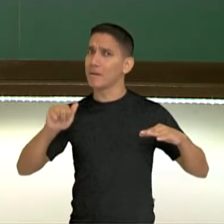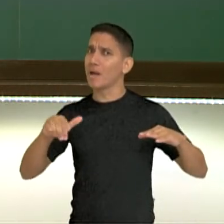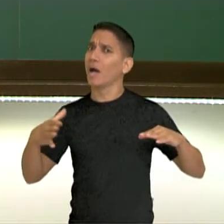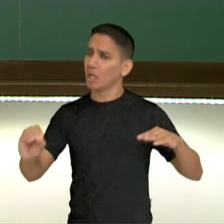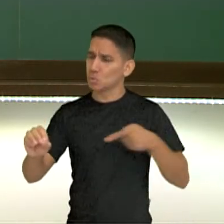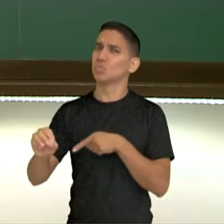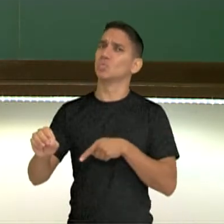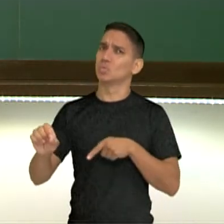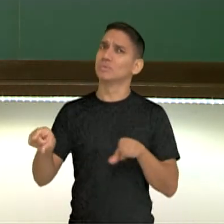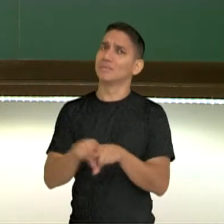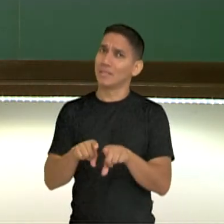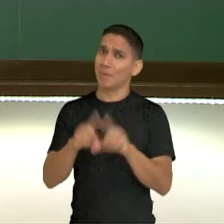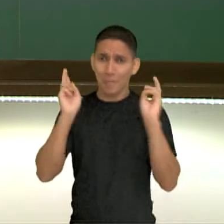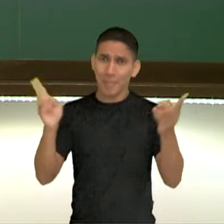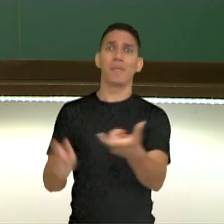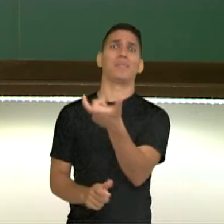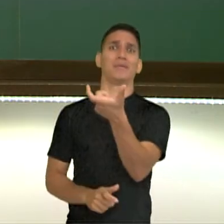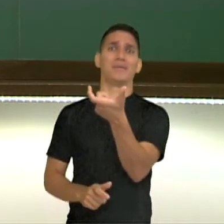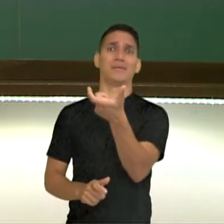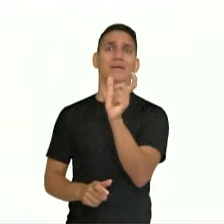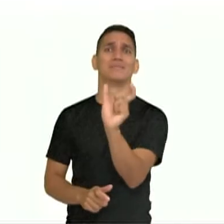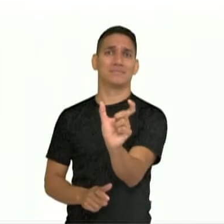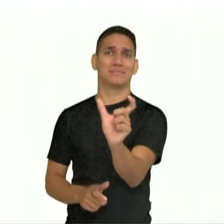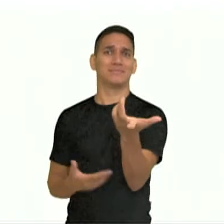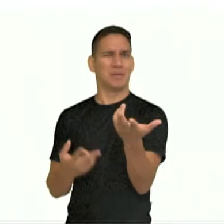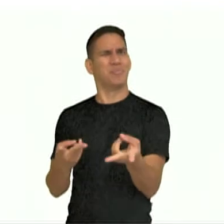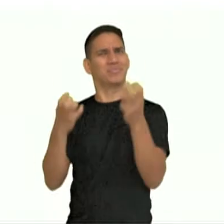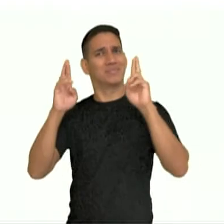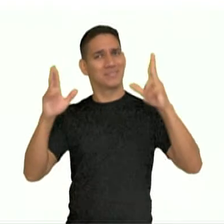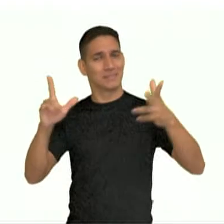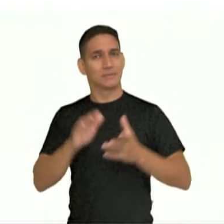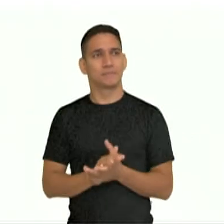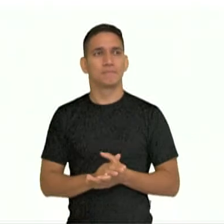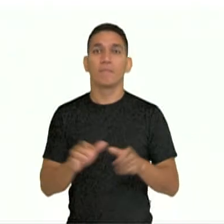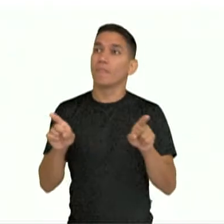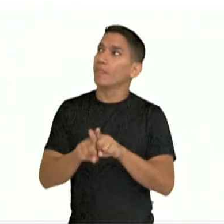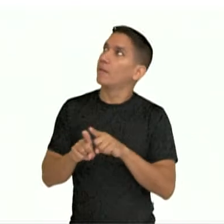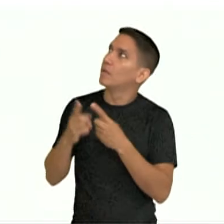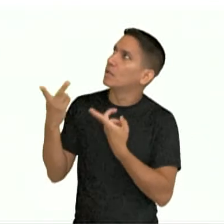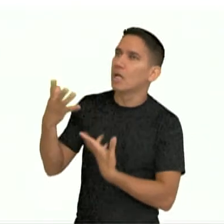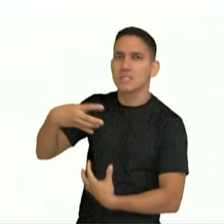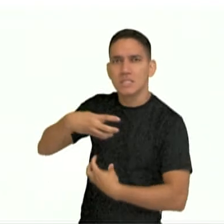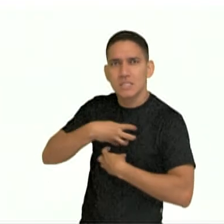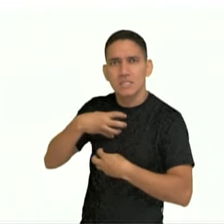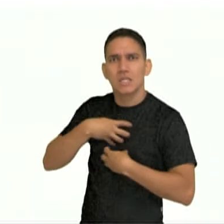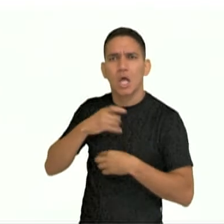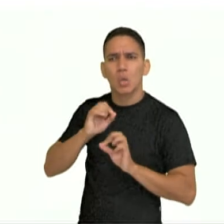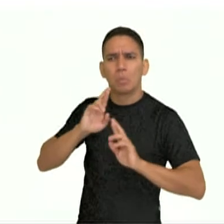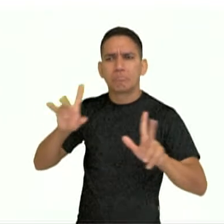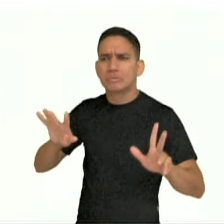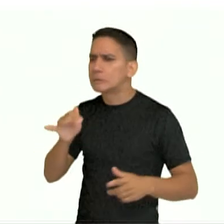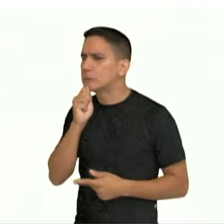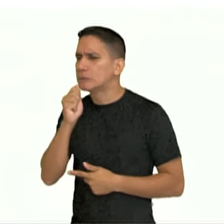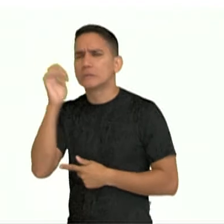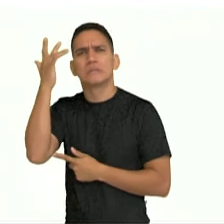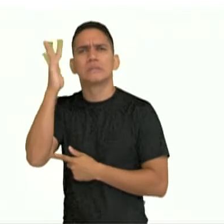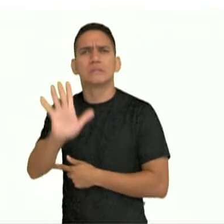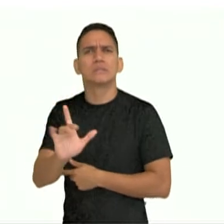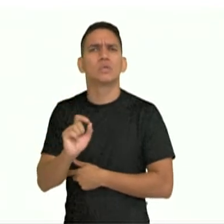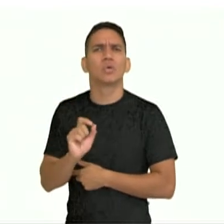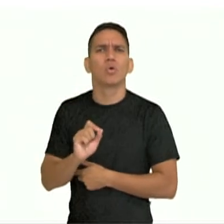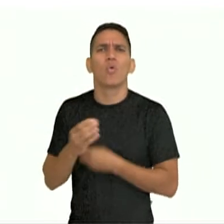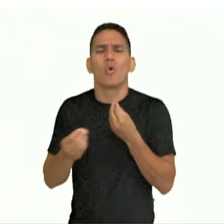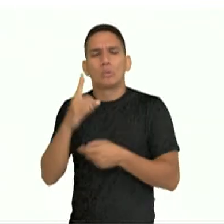percebeu a diferença? Indeterminação de sentido. Palavras e expressões que dificultam a compreensão do